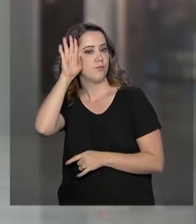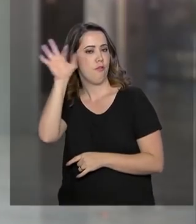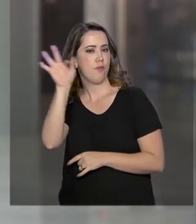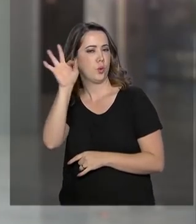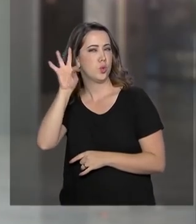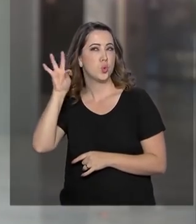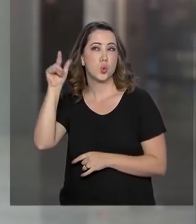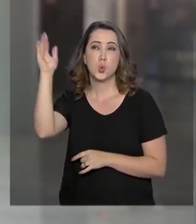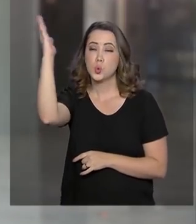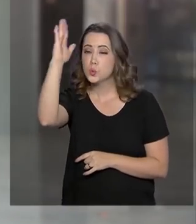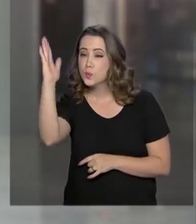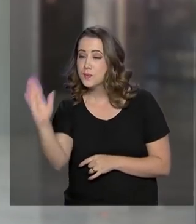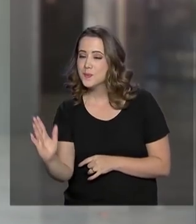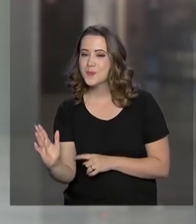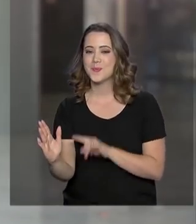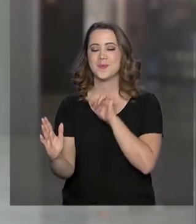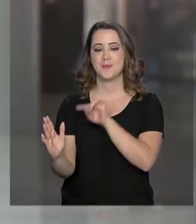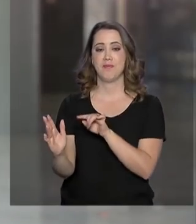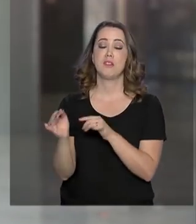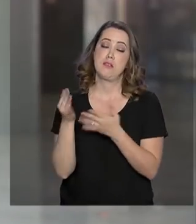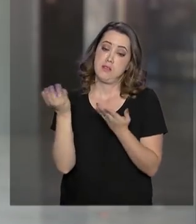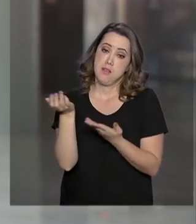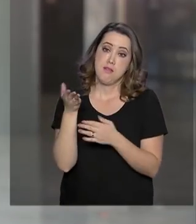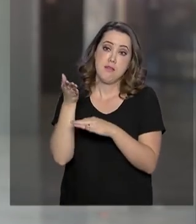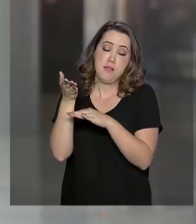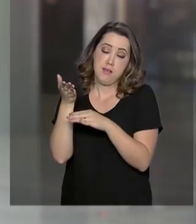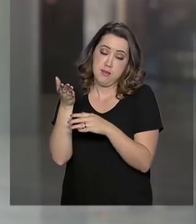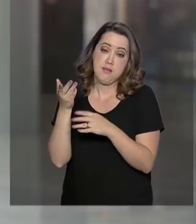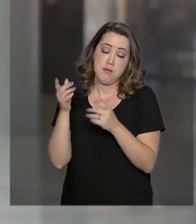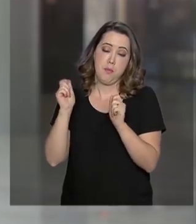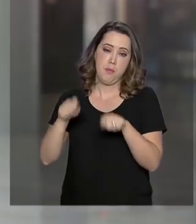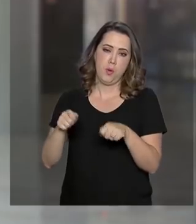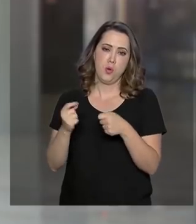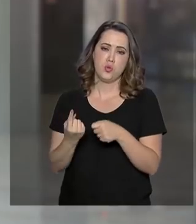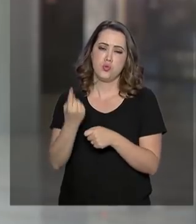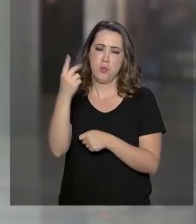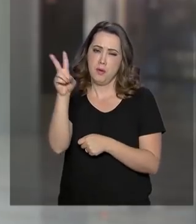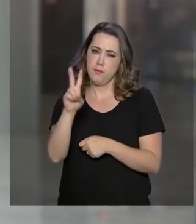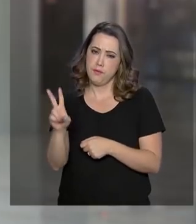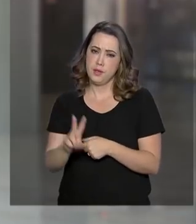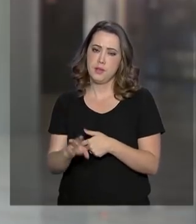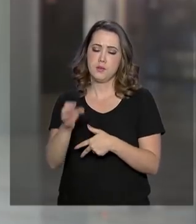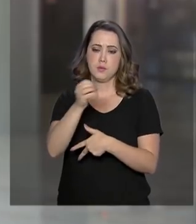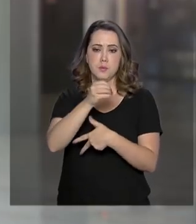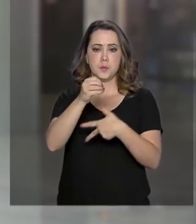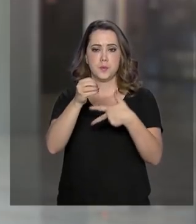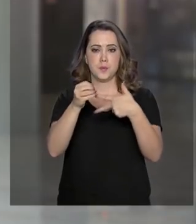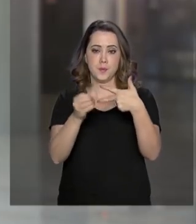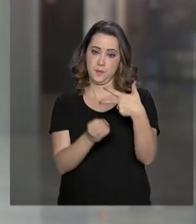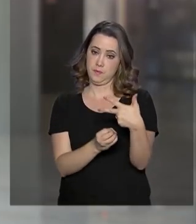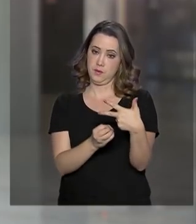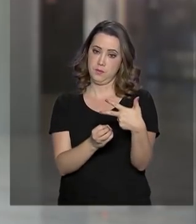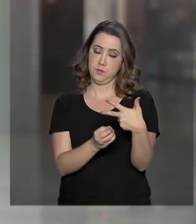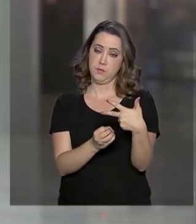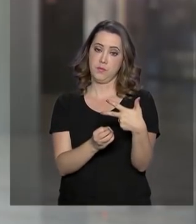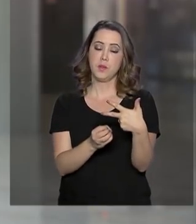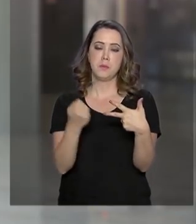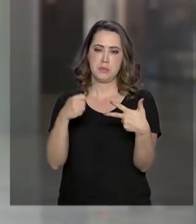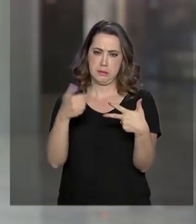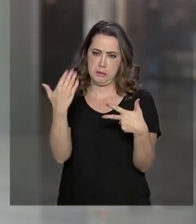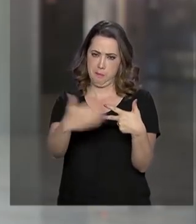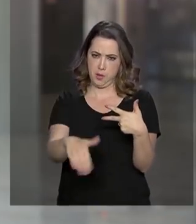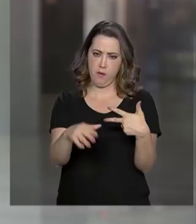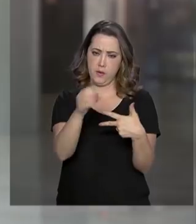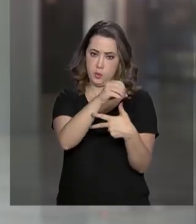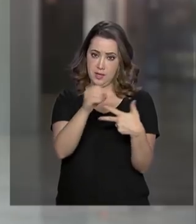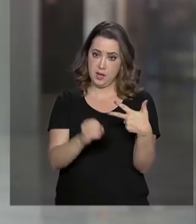Para participar do FIES, o candidato precisa ter feito ao menos uma edição do Exame Nacional do Ensino Médio, o Enem,